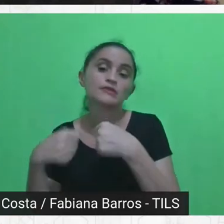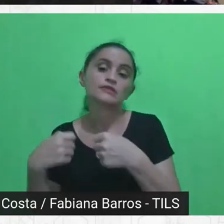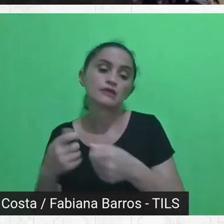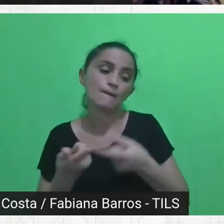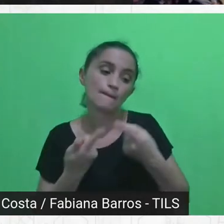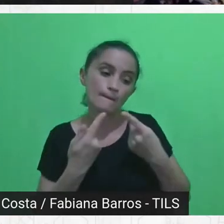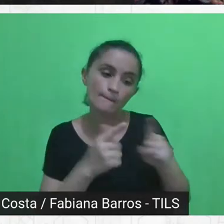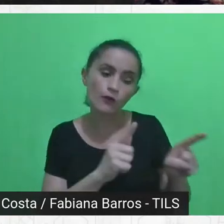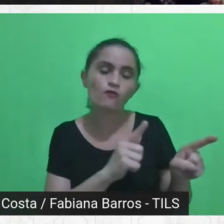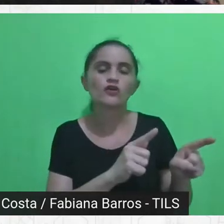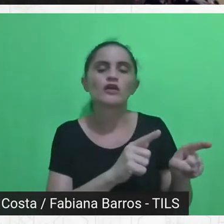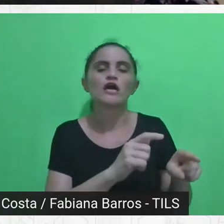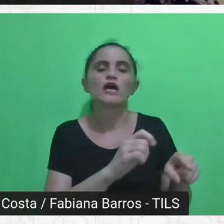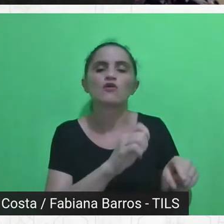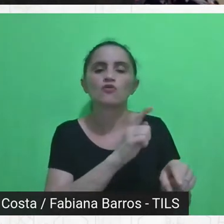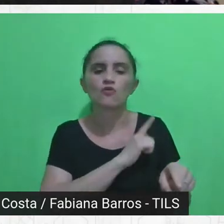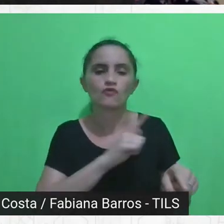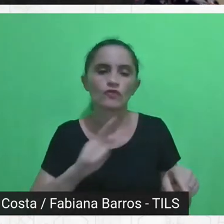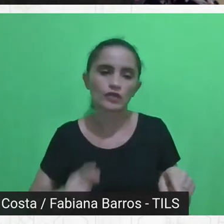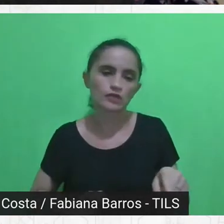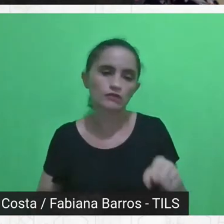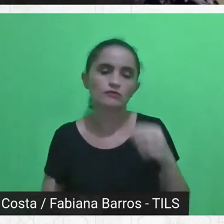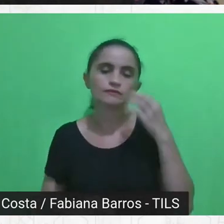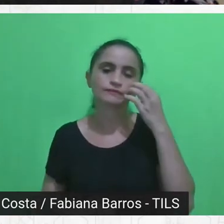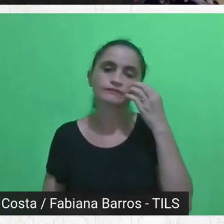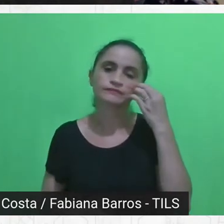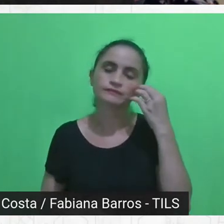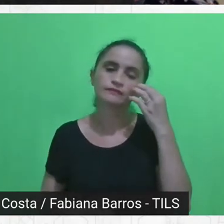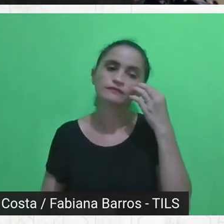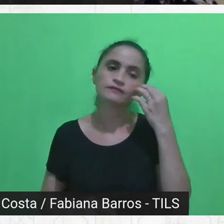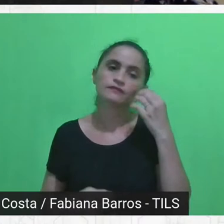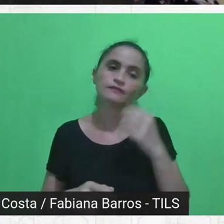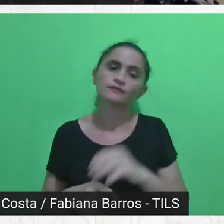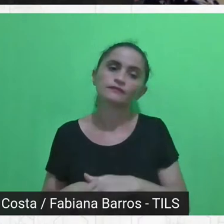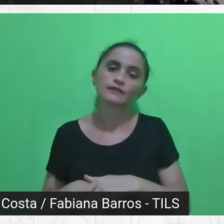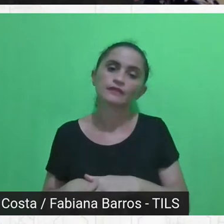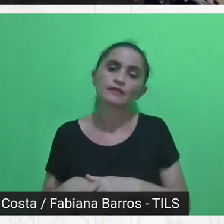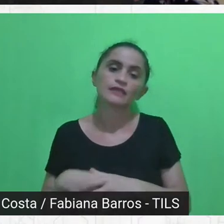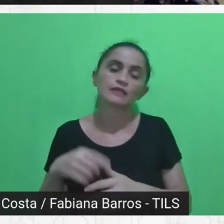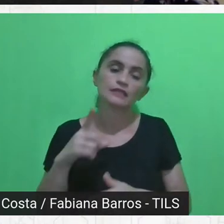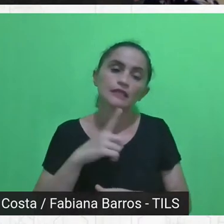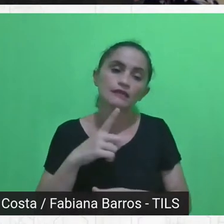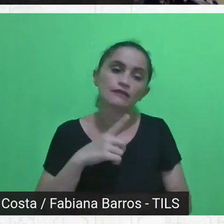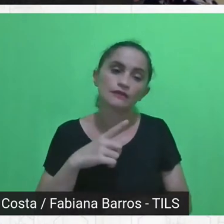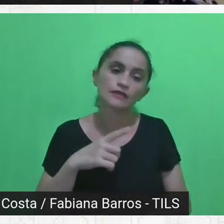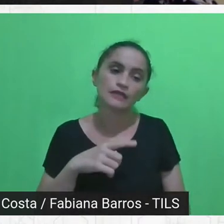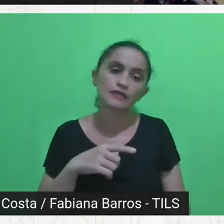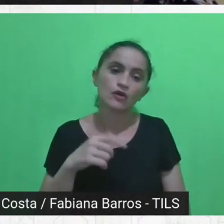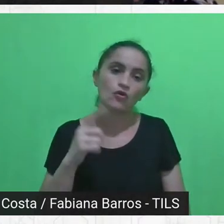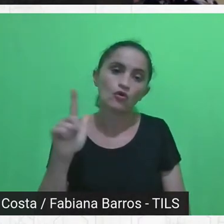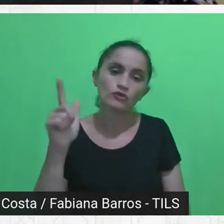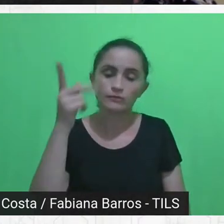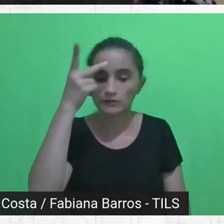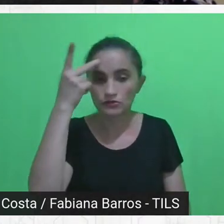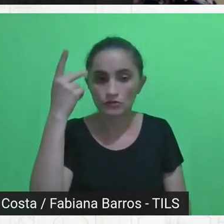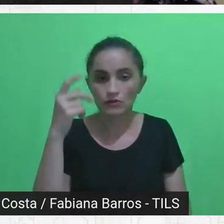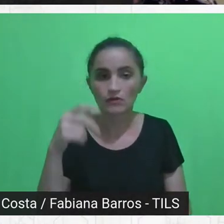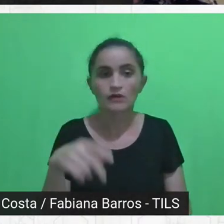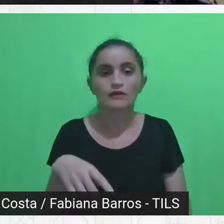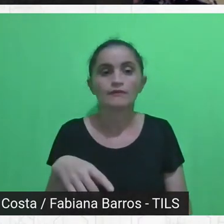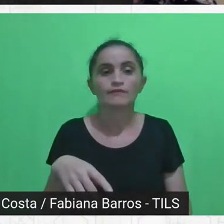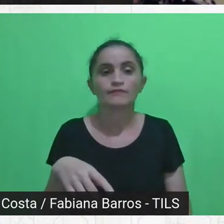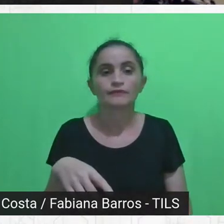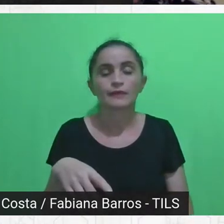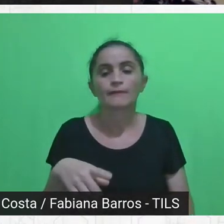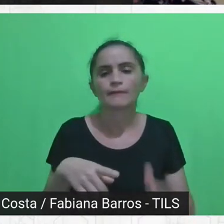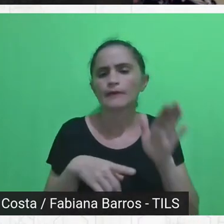colocação da Nirse Madvedovski, que ela fala, pergunta quais os motivos da não